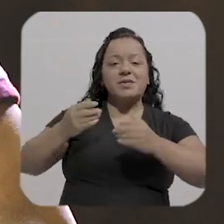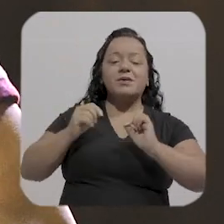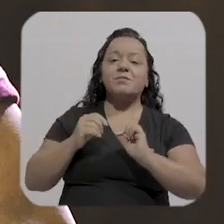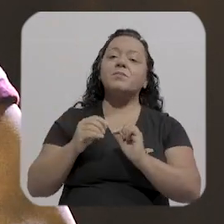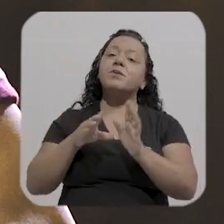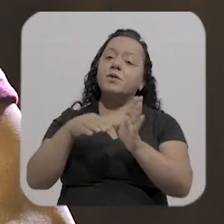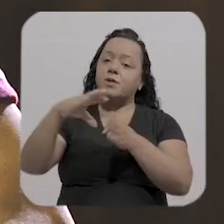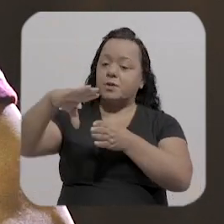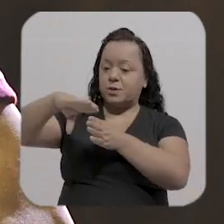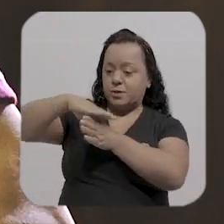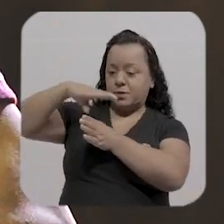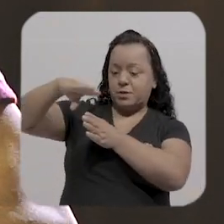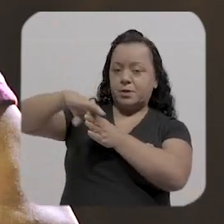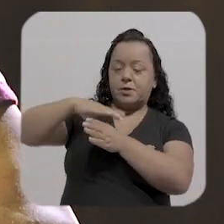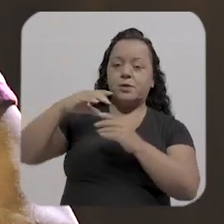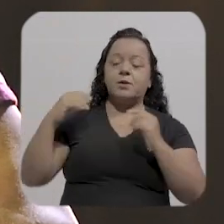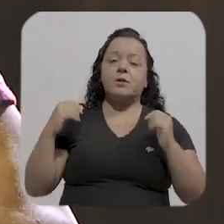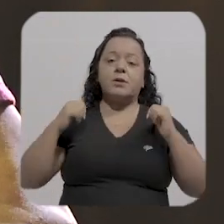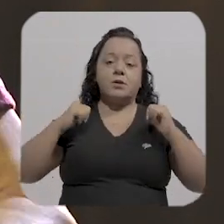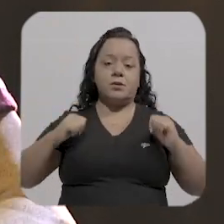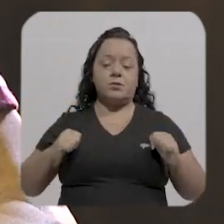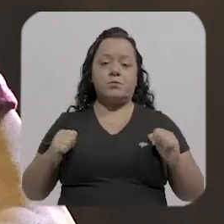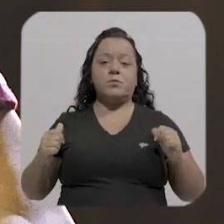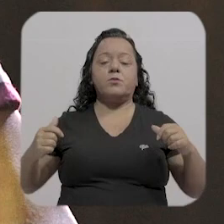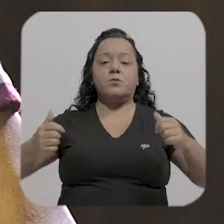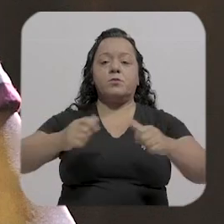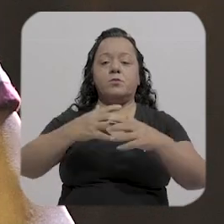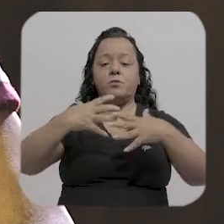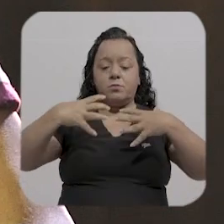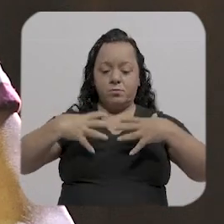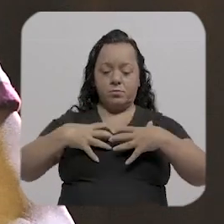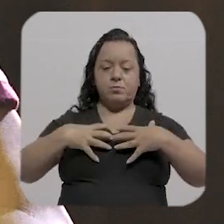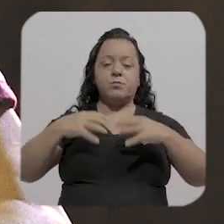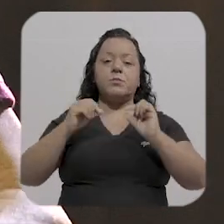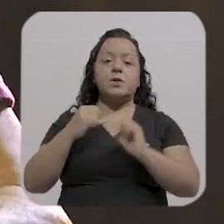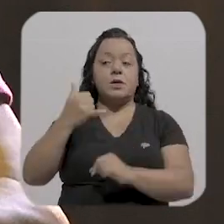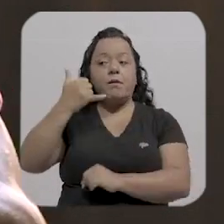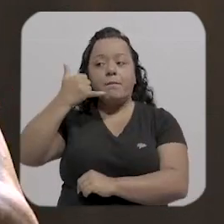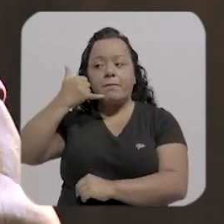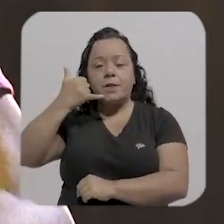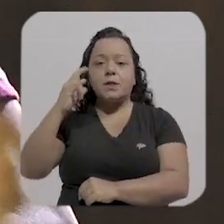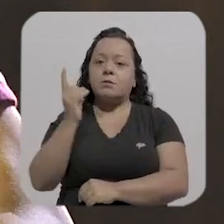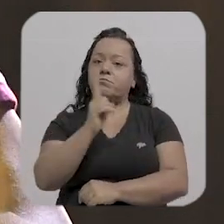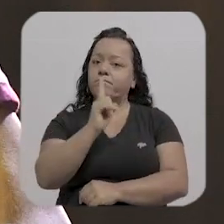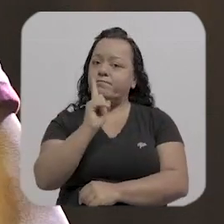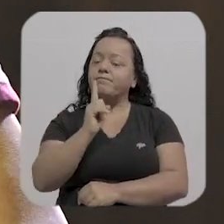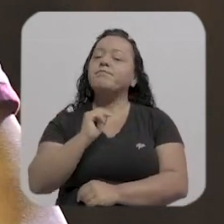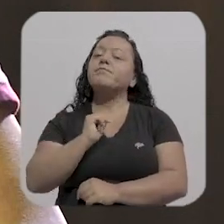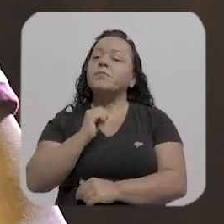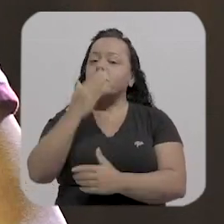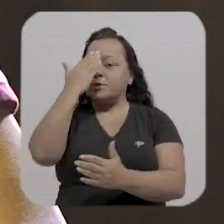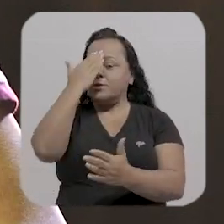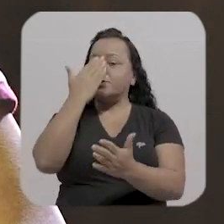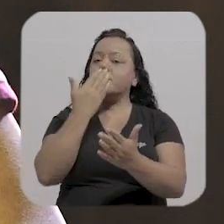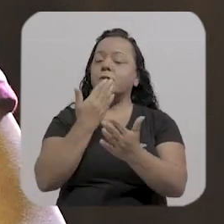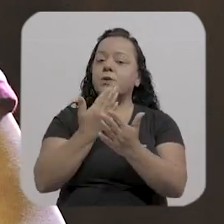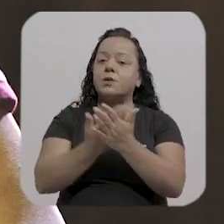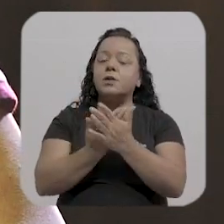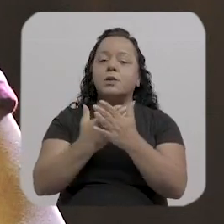e então eu acredito que essas grandes cidades elas de algum modo fracassaram como cidades